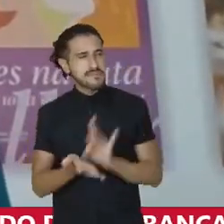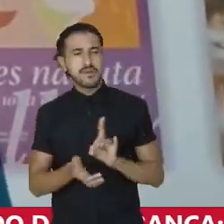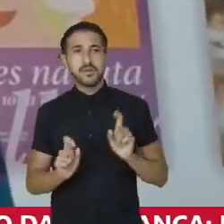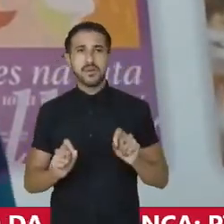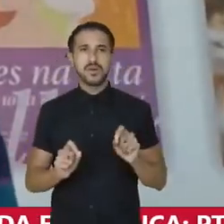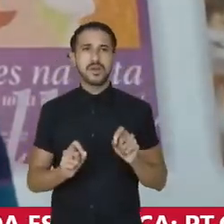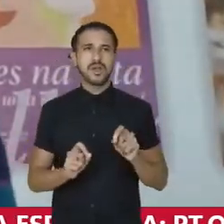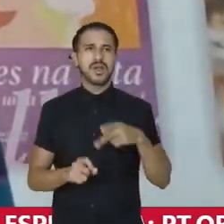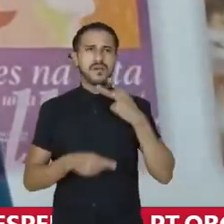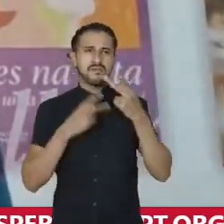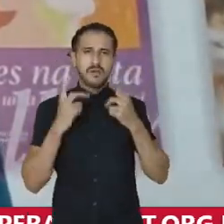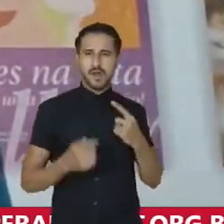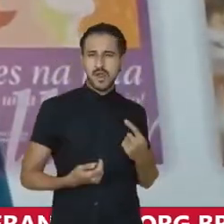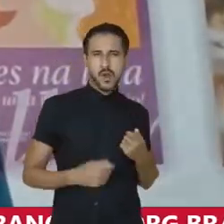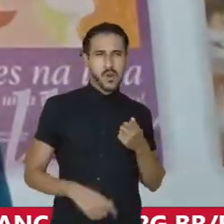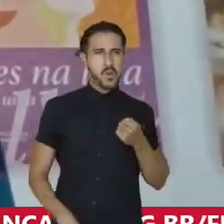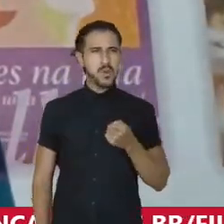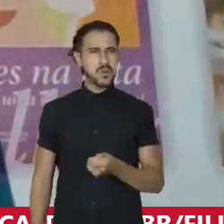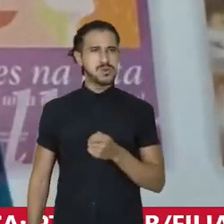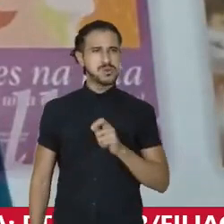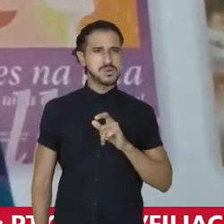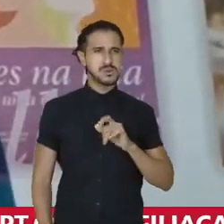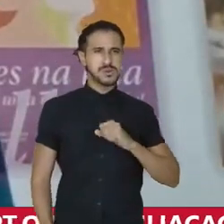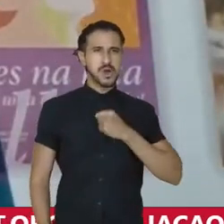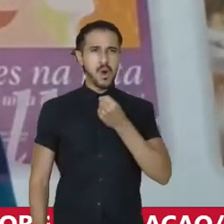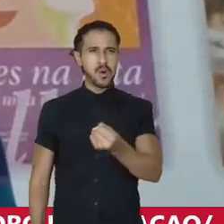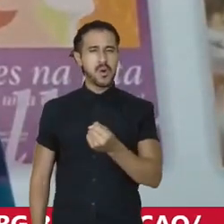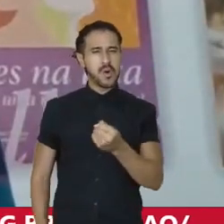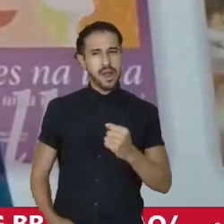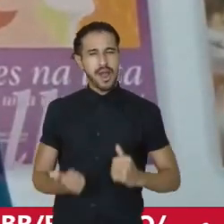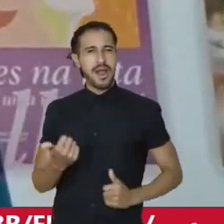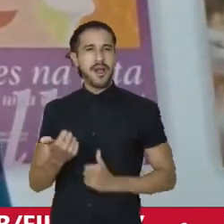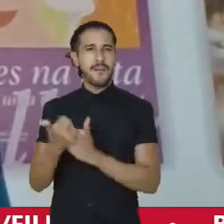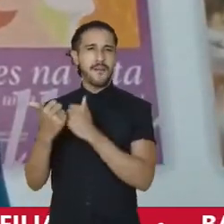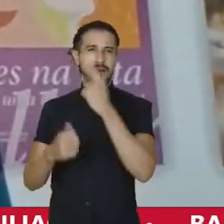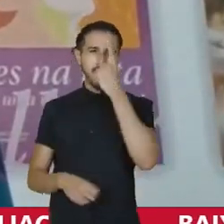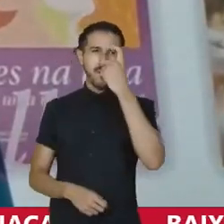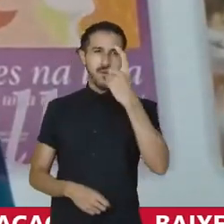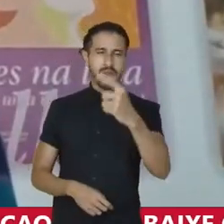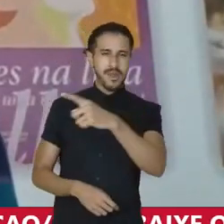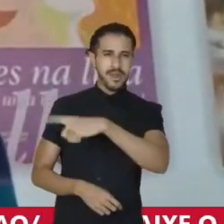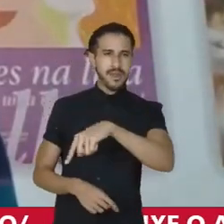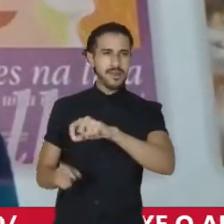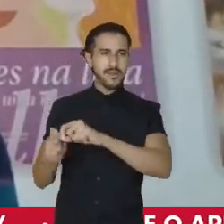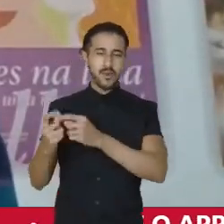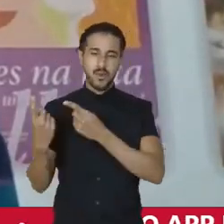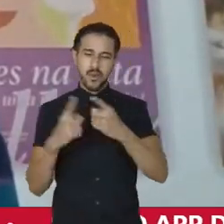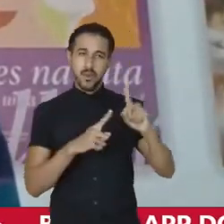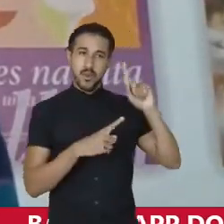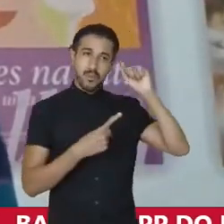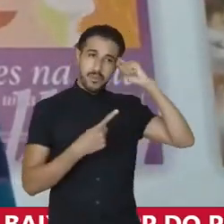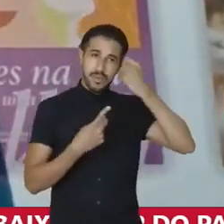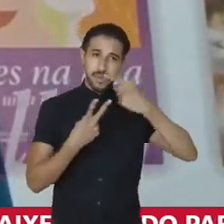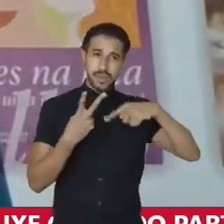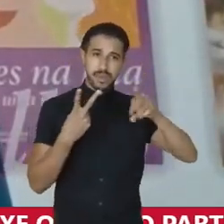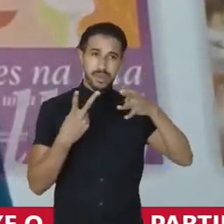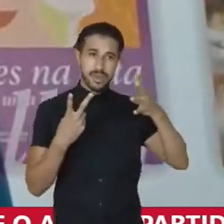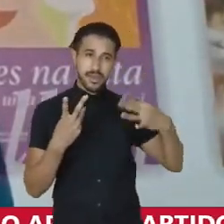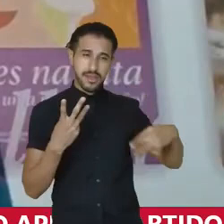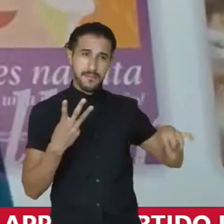o discurso de ódio que legitima a violência praticada contra os negros, os